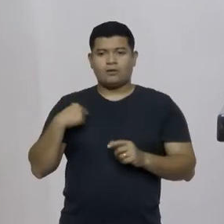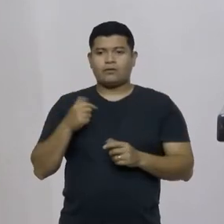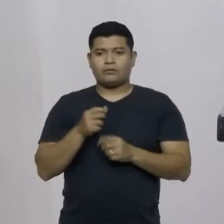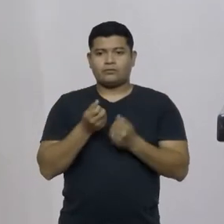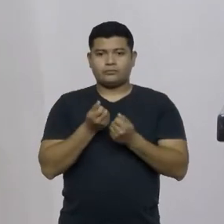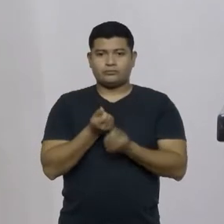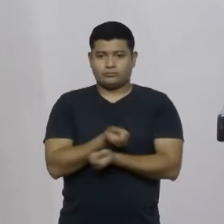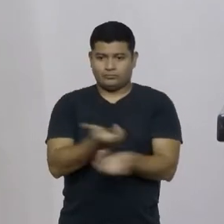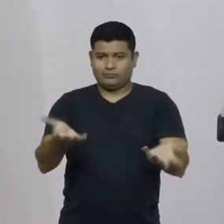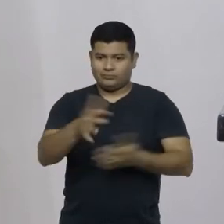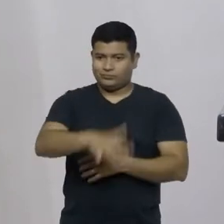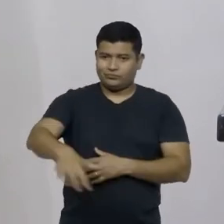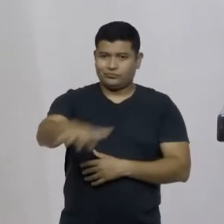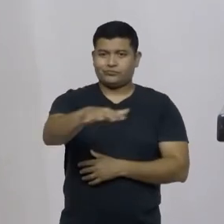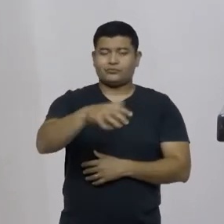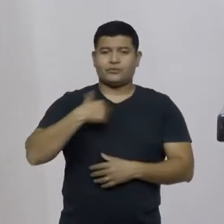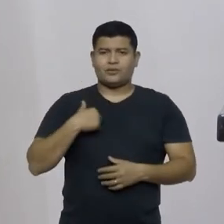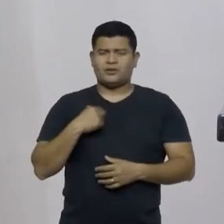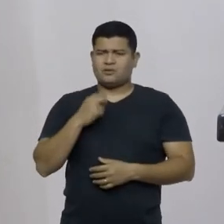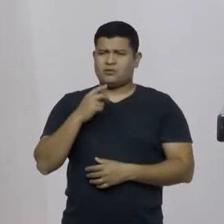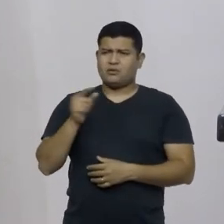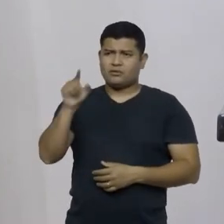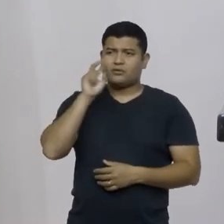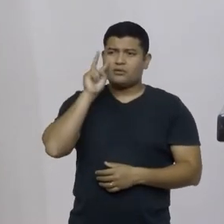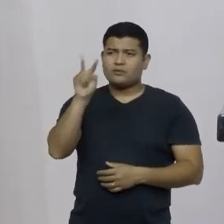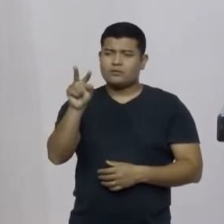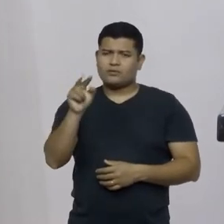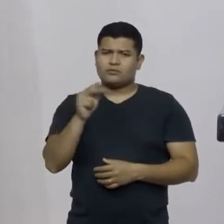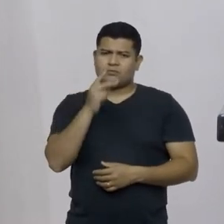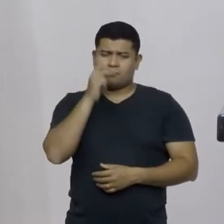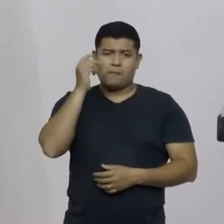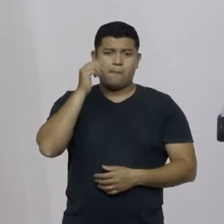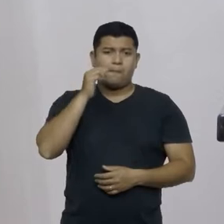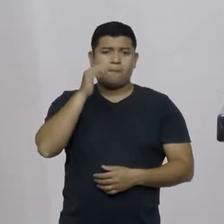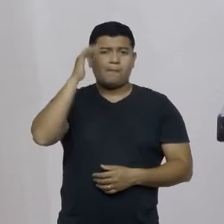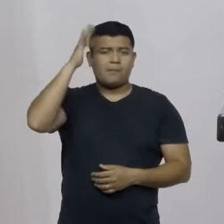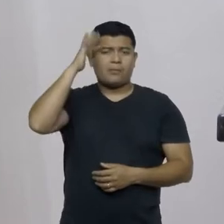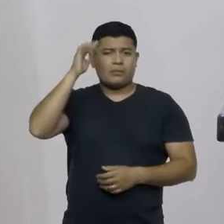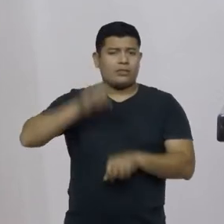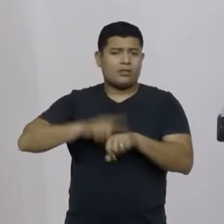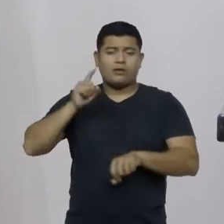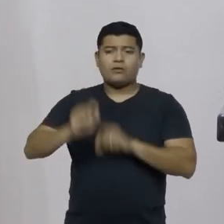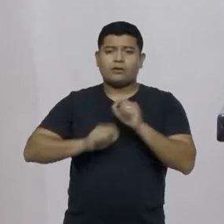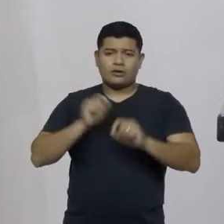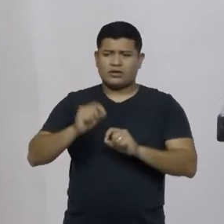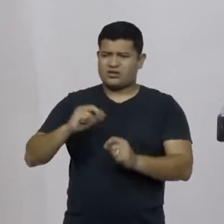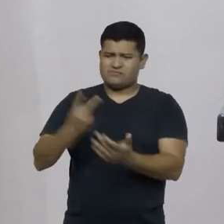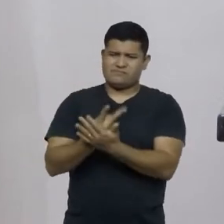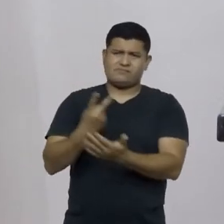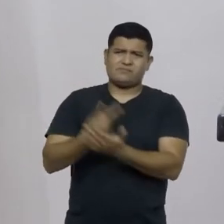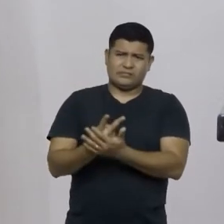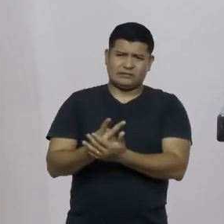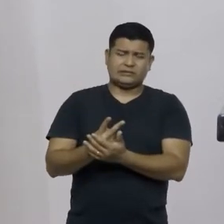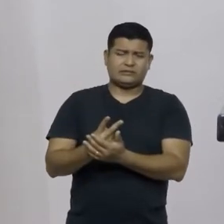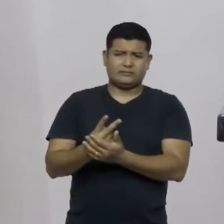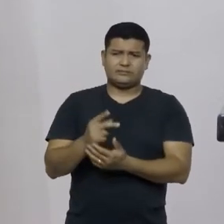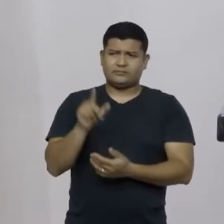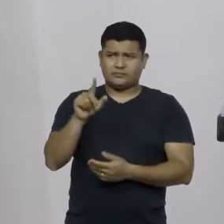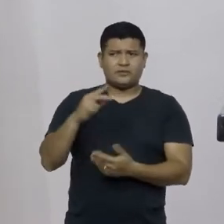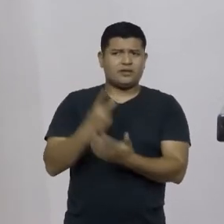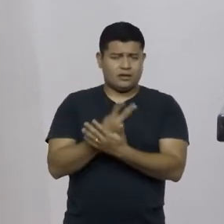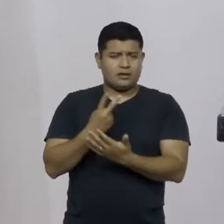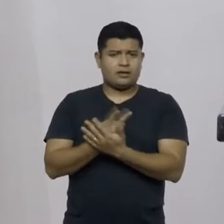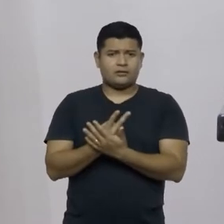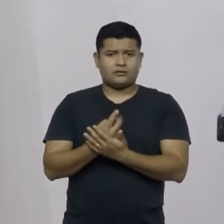espera aí, tem alguma coisa errada aqui, tem alguma coisa que não fecha aqui. É aquele tipo de notícia que você vê e,